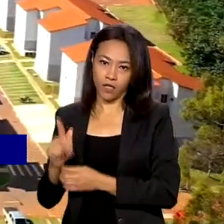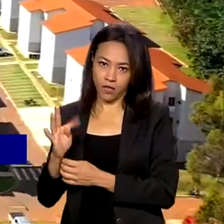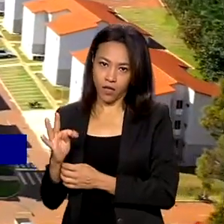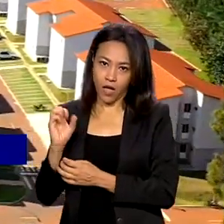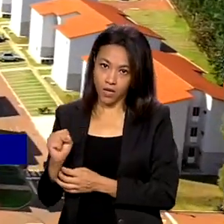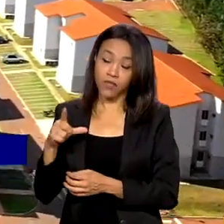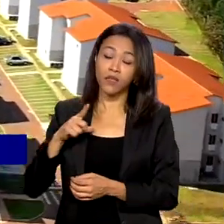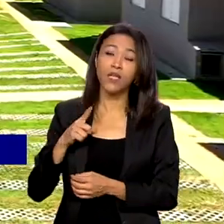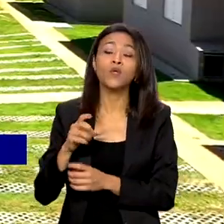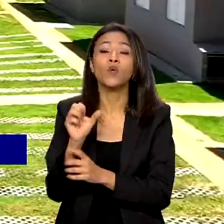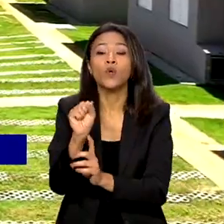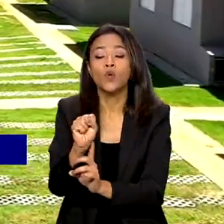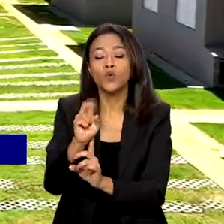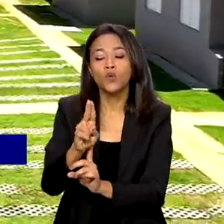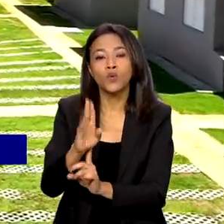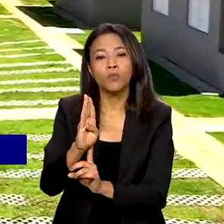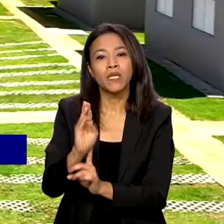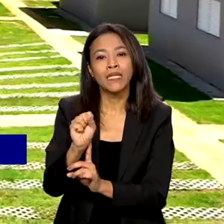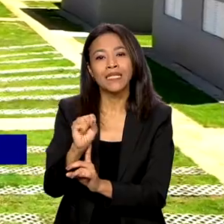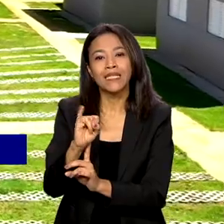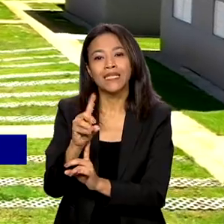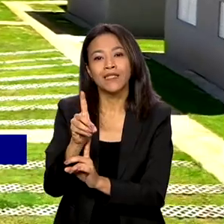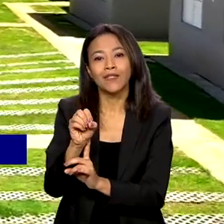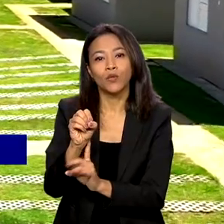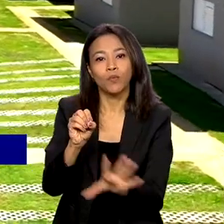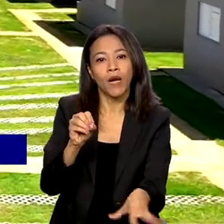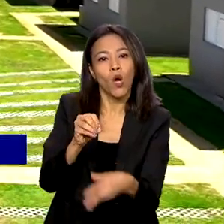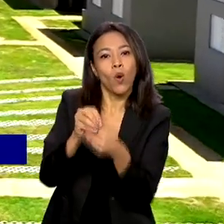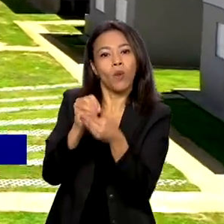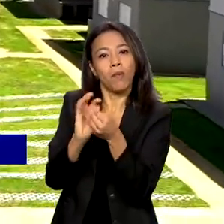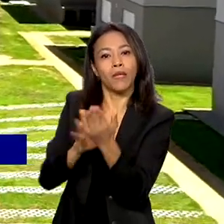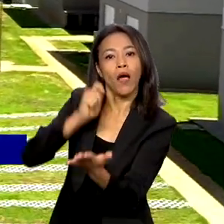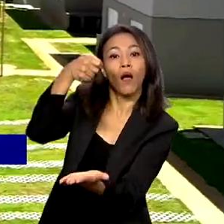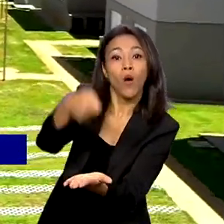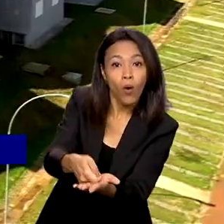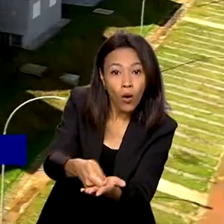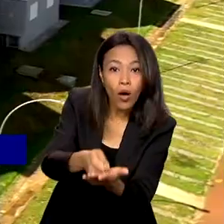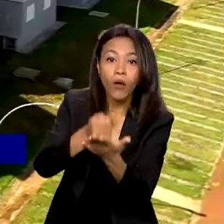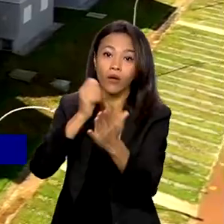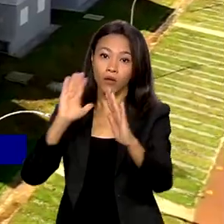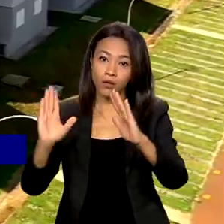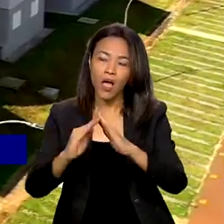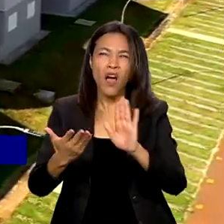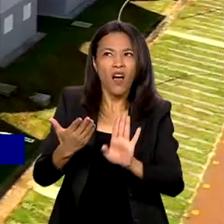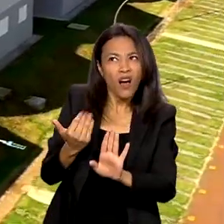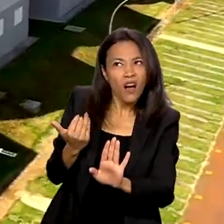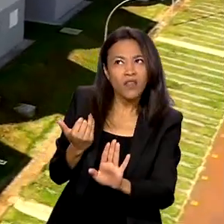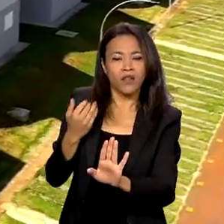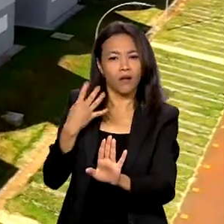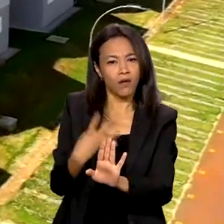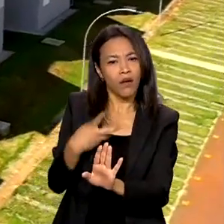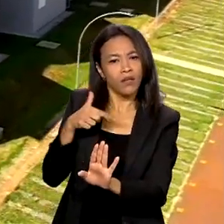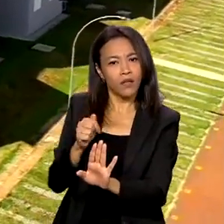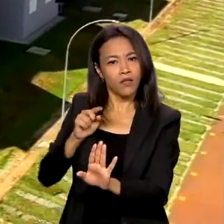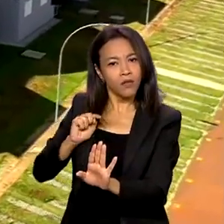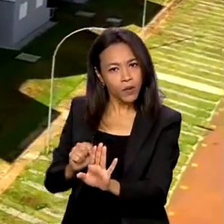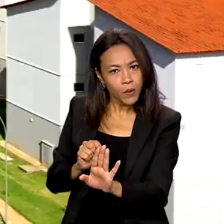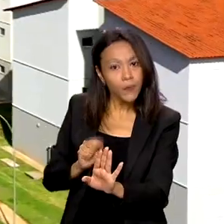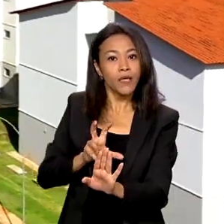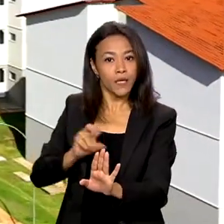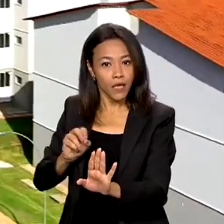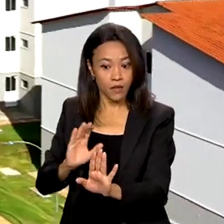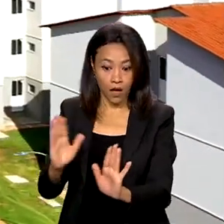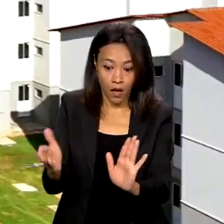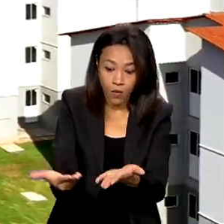para complementar a compra do imóvel no programa. O valor máximo era de 47 mil e 500 e